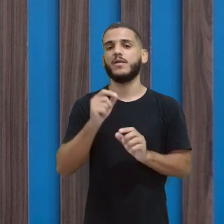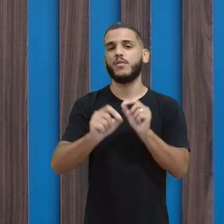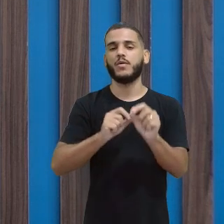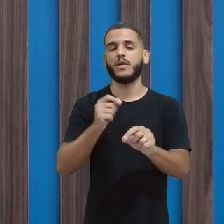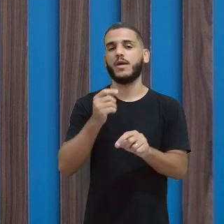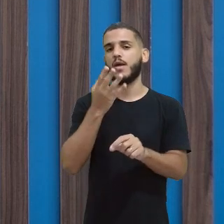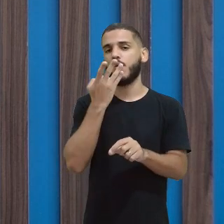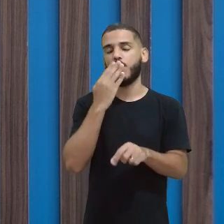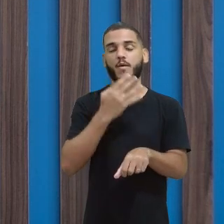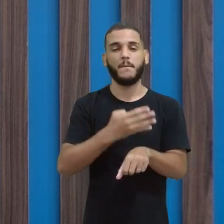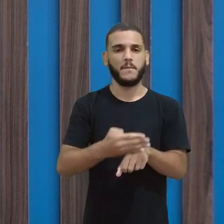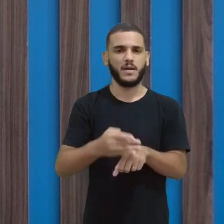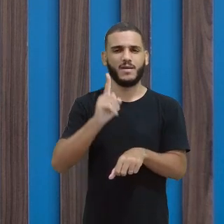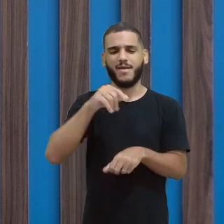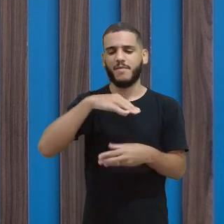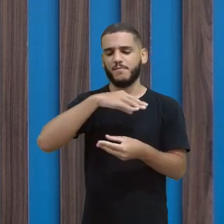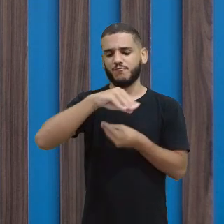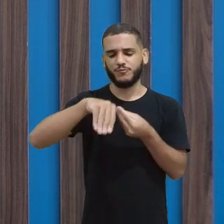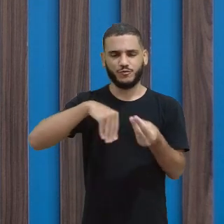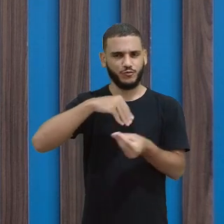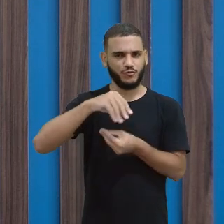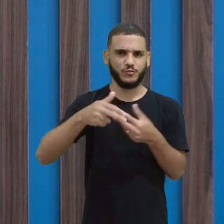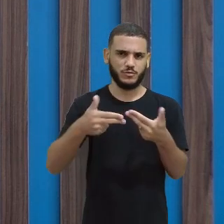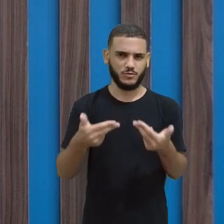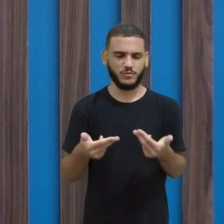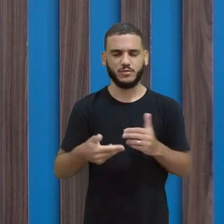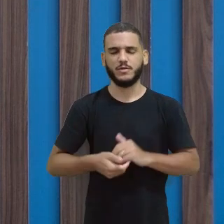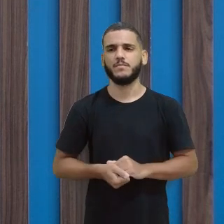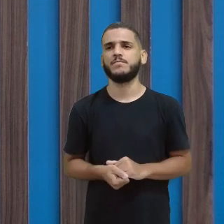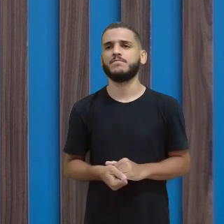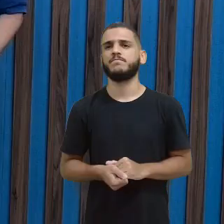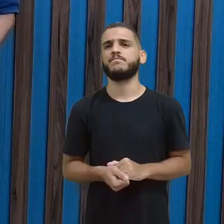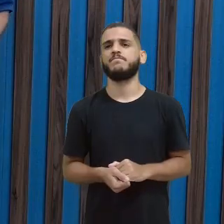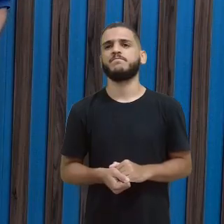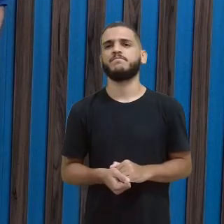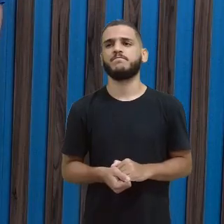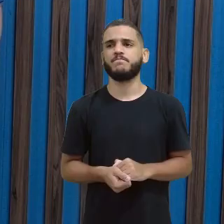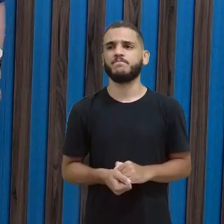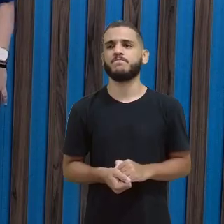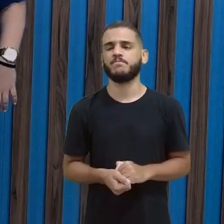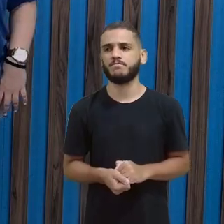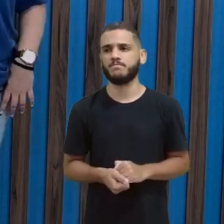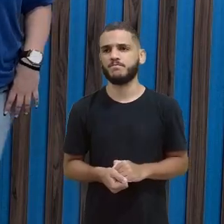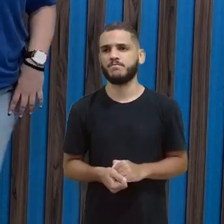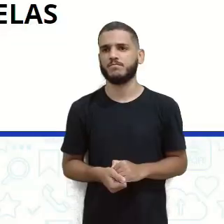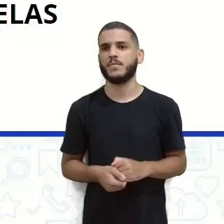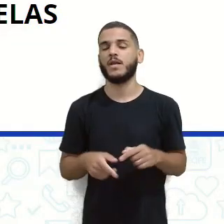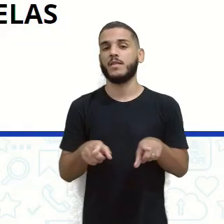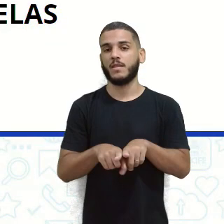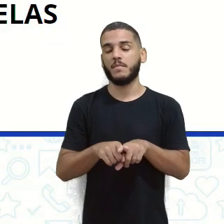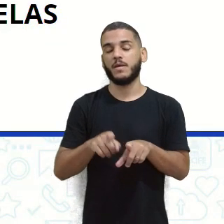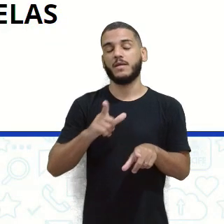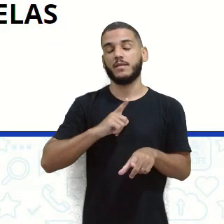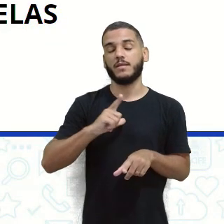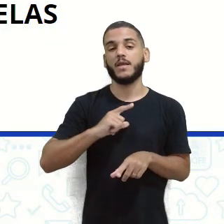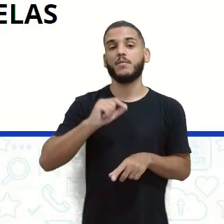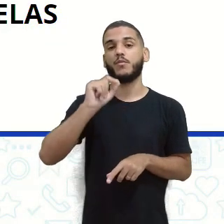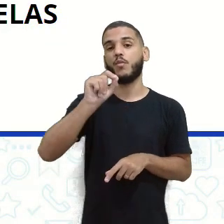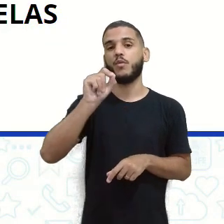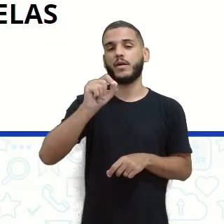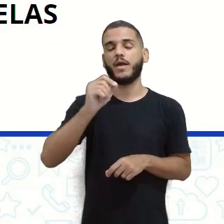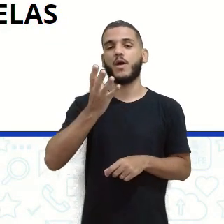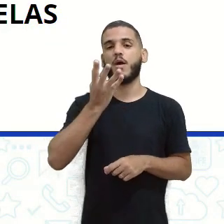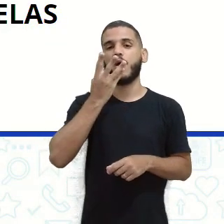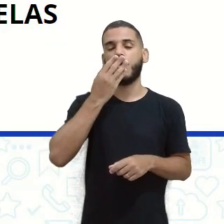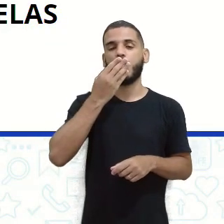branca, né. É como se fosse uma mistura das cores. É, exatamente. E aí, ó, a gente tem o arco-íris, né, que nós vemos aí